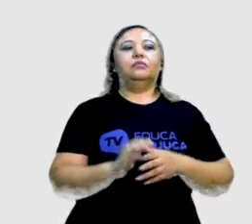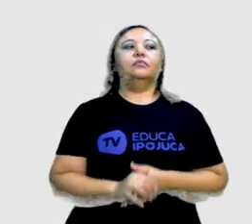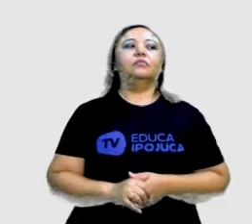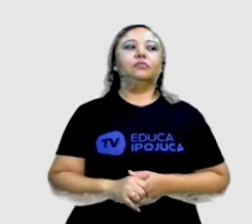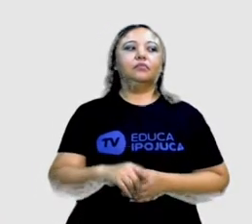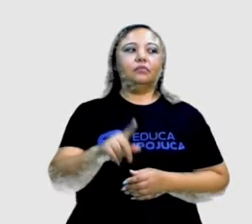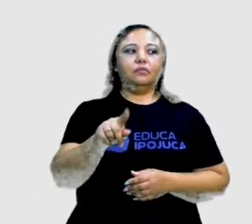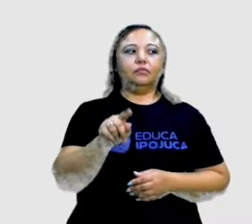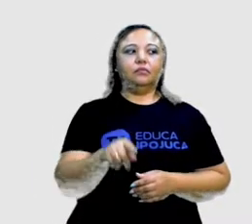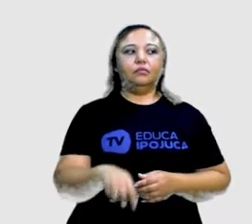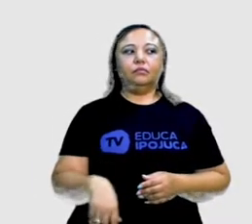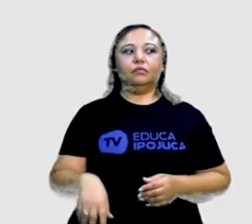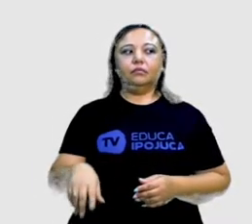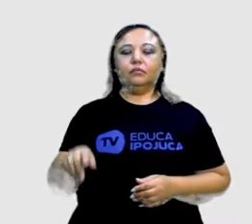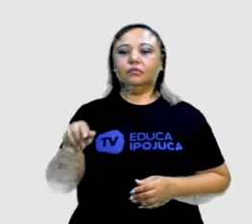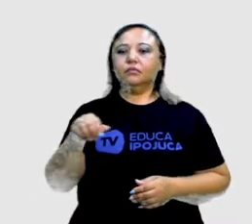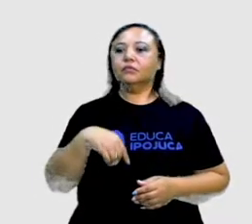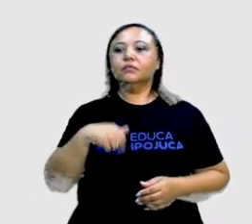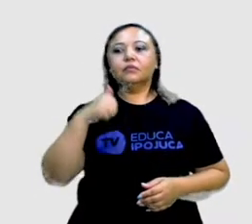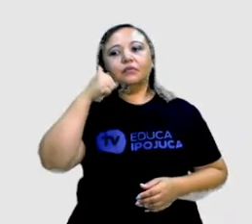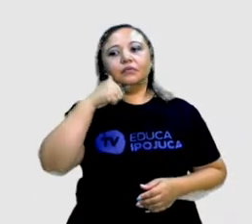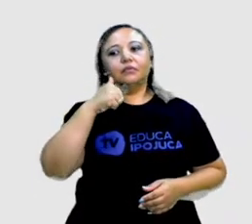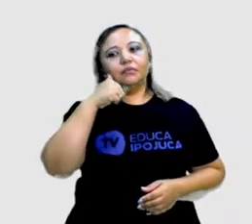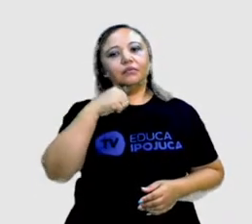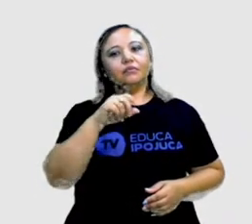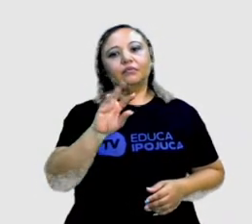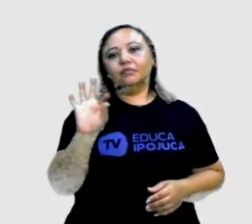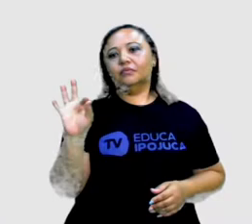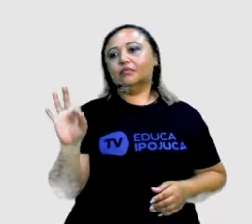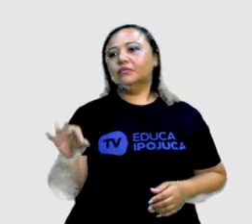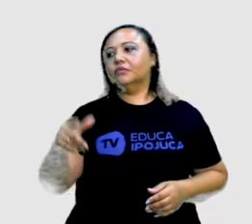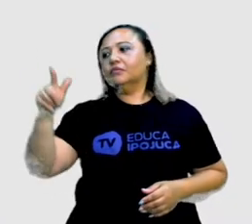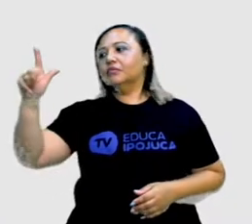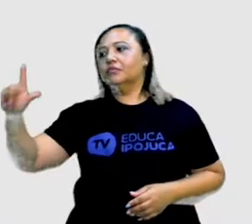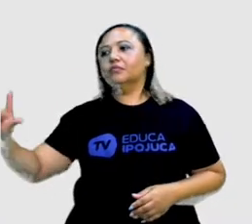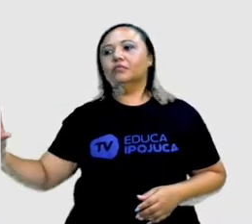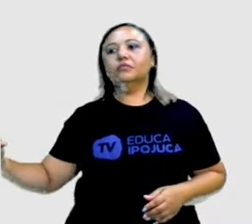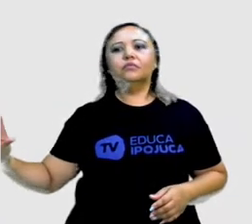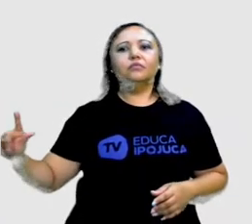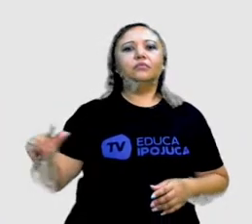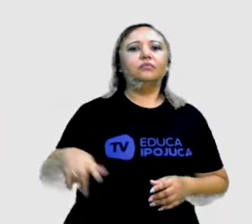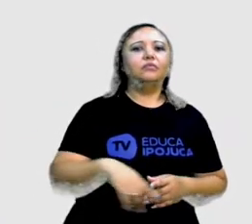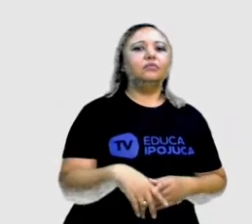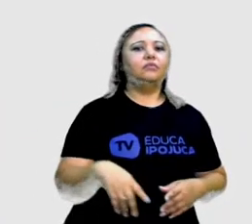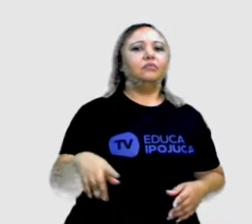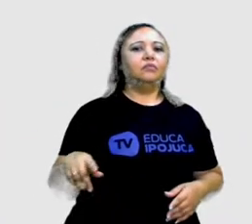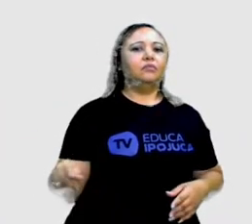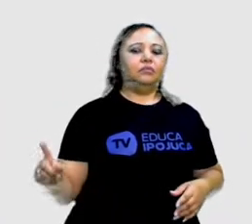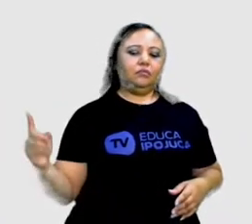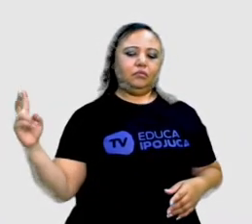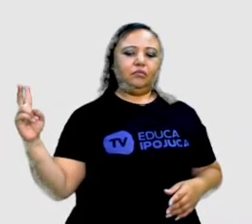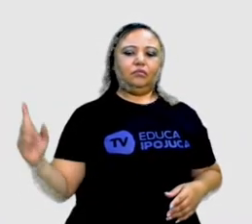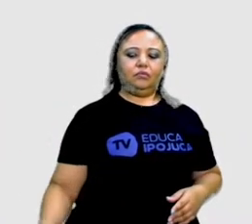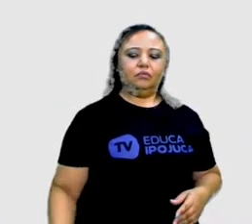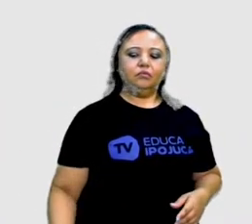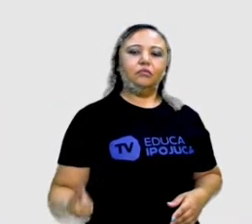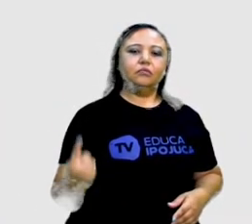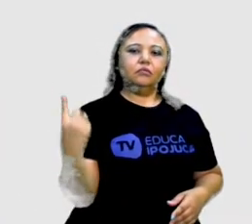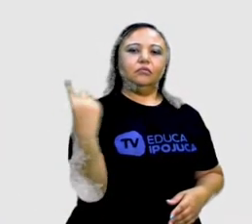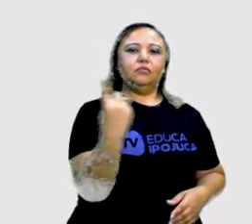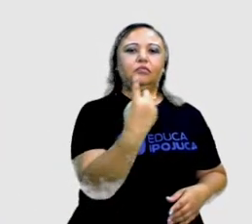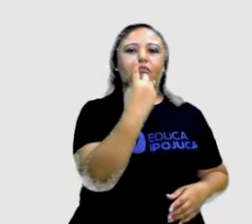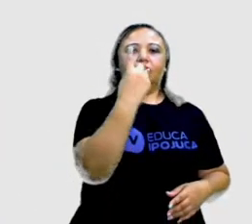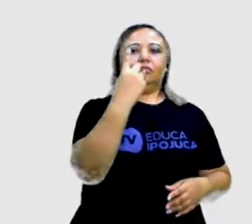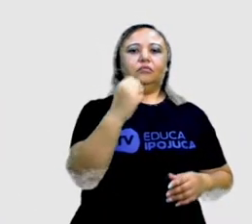De súbito, a aluna Emily, que não tinha nada a ver com a conversa, se levanta num movimento